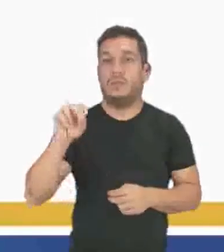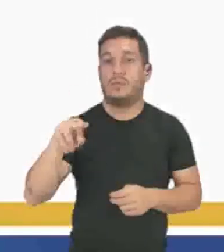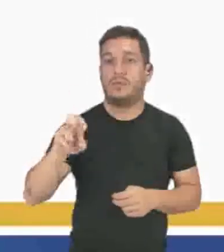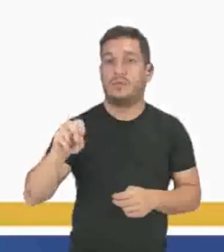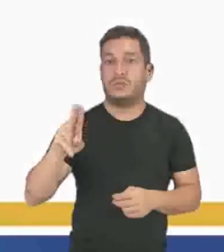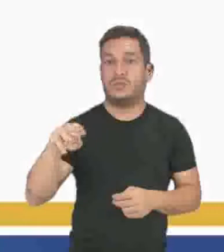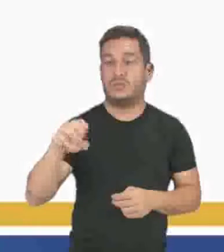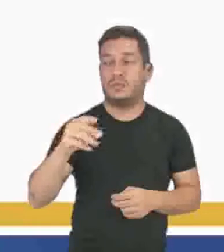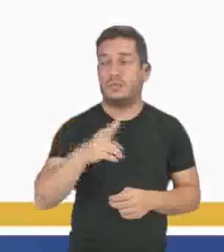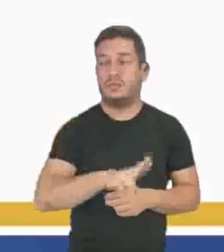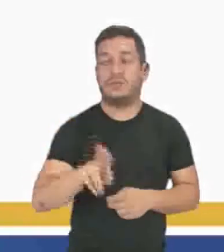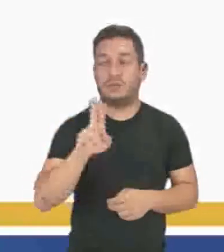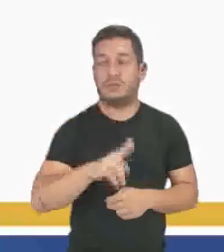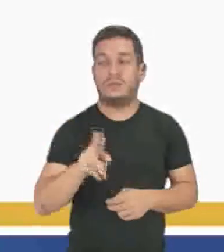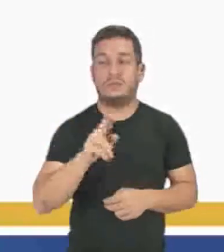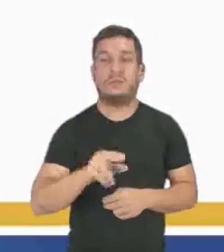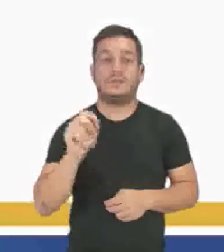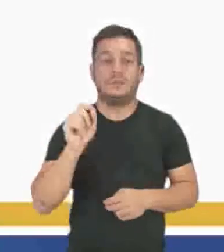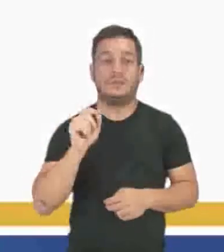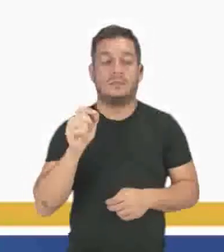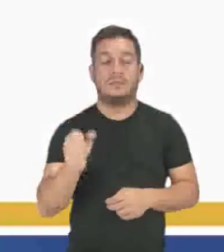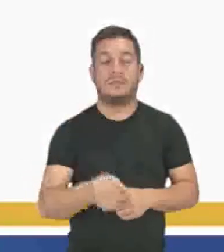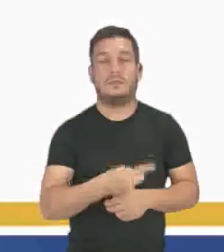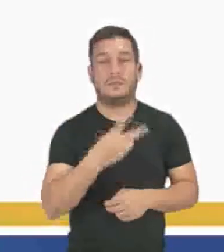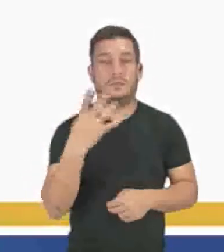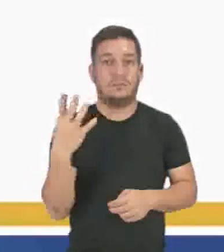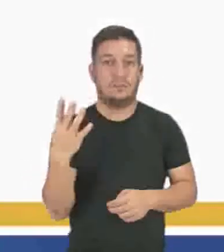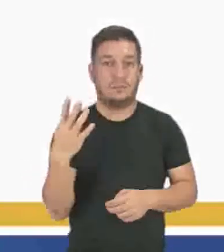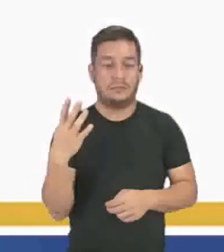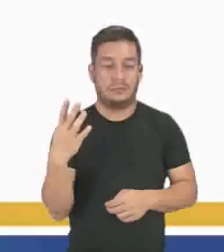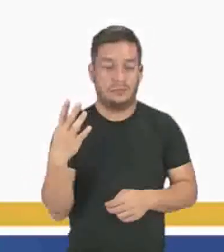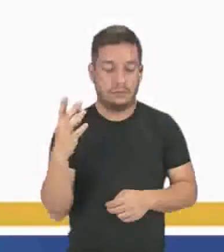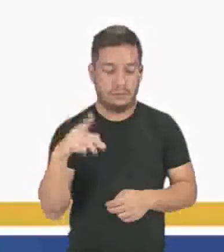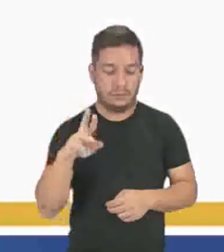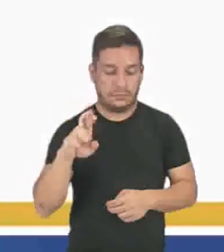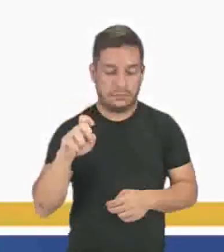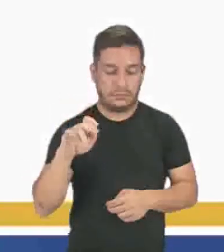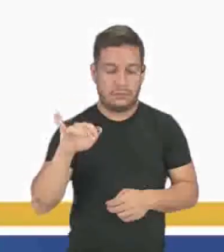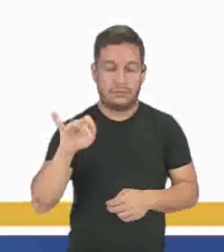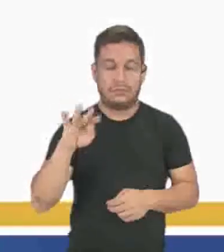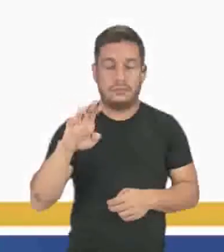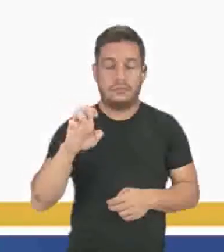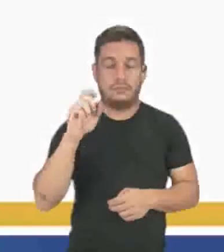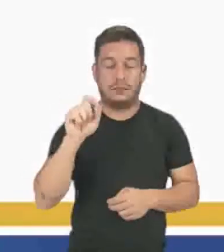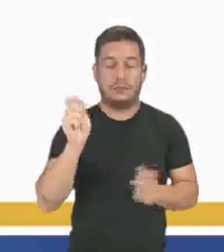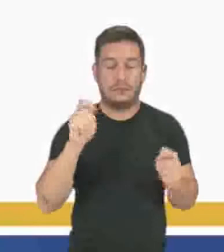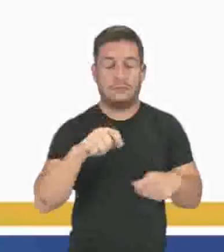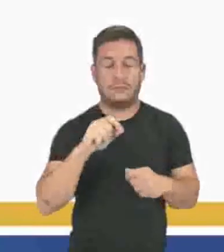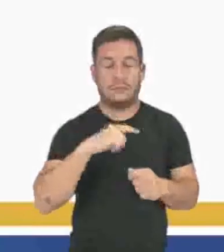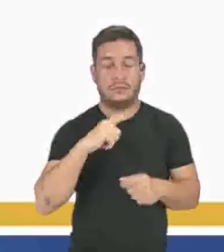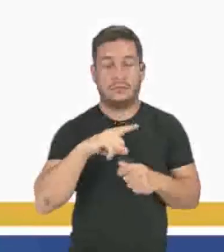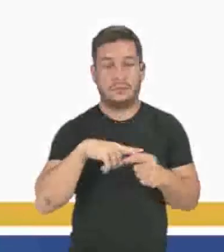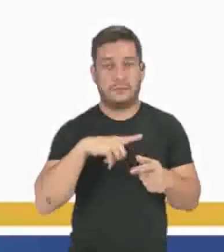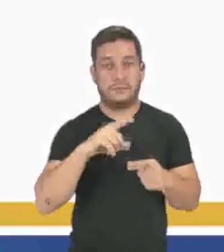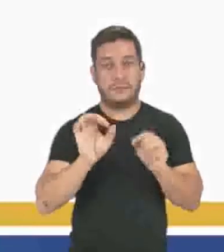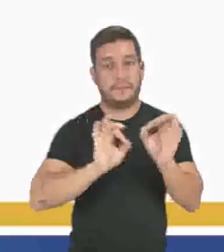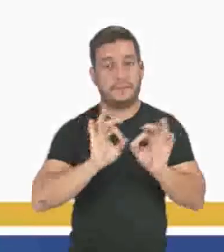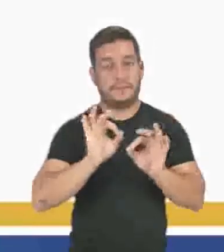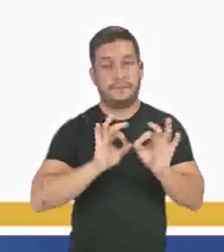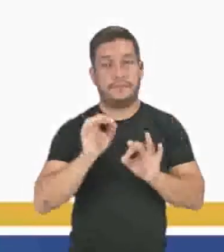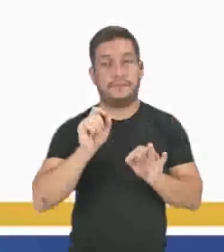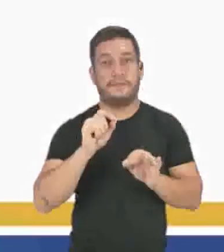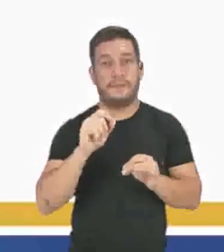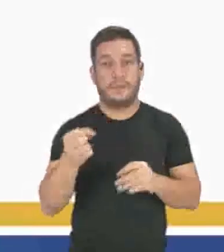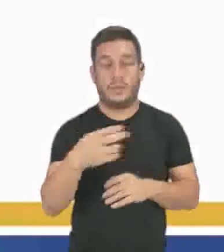observar aqui, ó, foi consumido uma quantidade do reagente para que pudesse ter a formação de